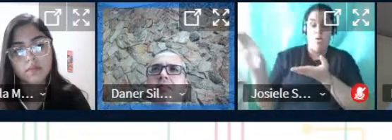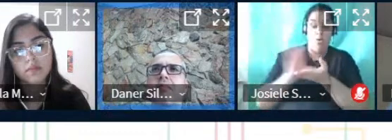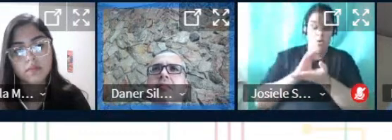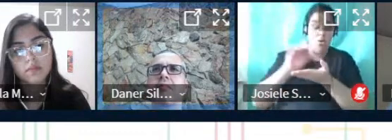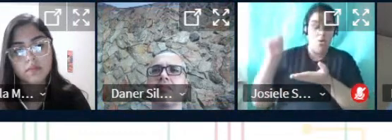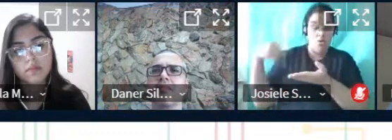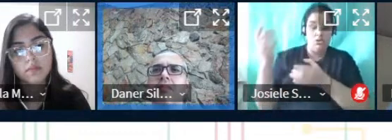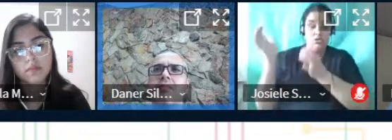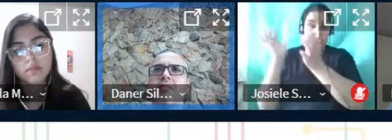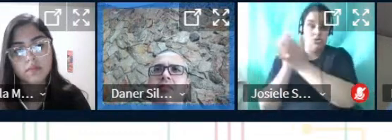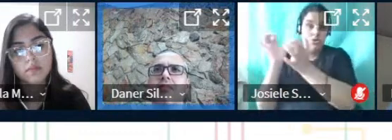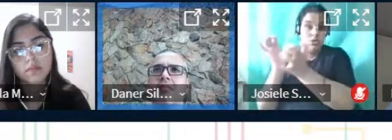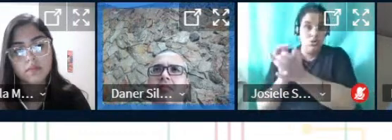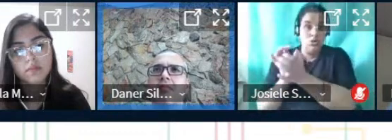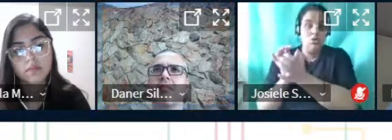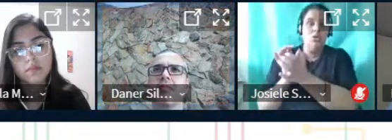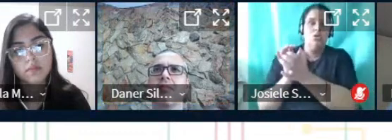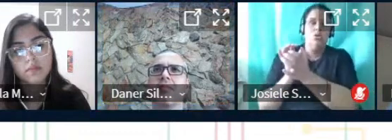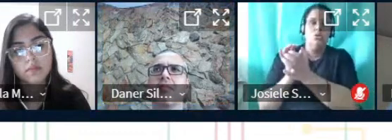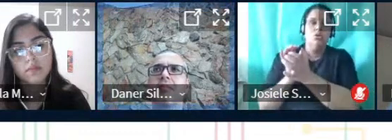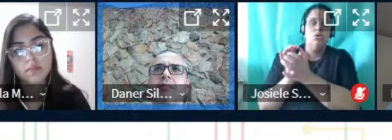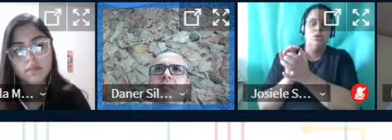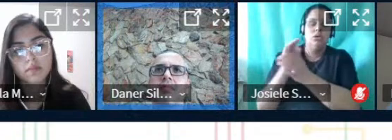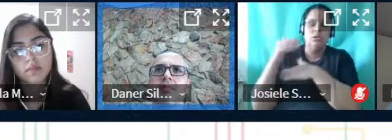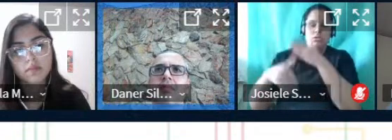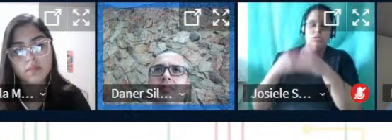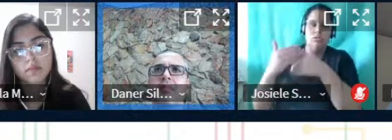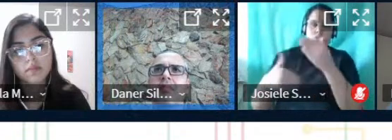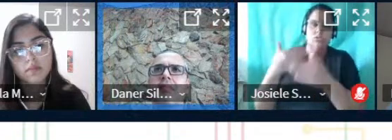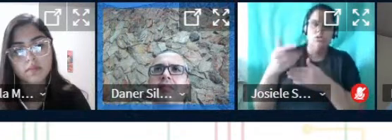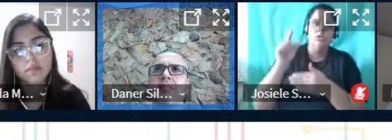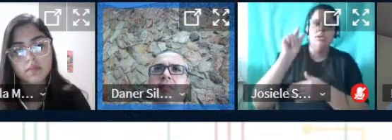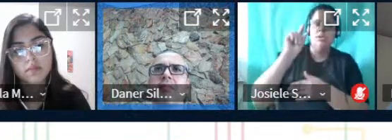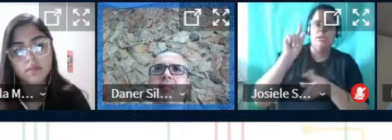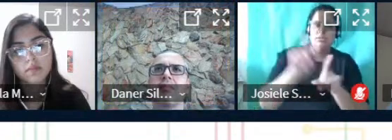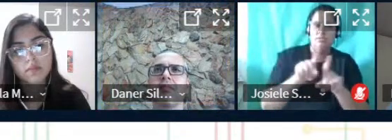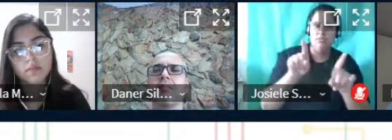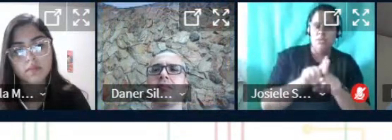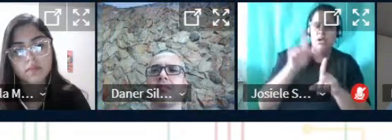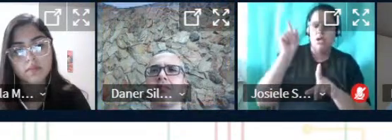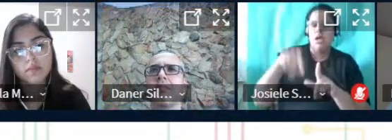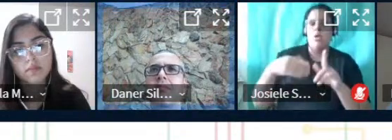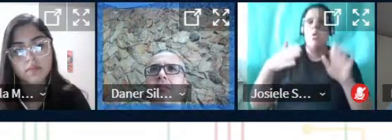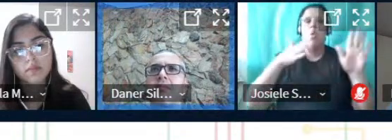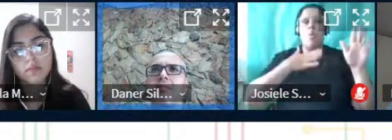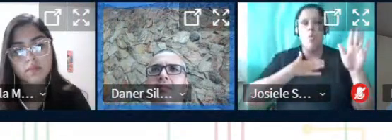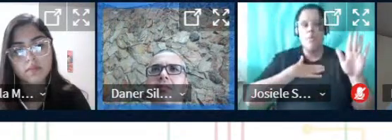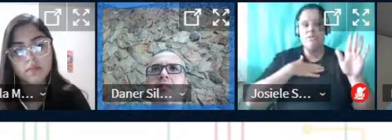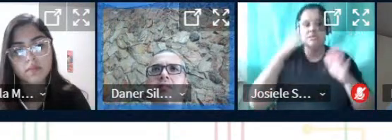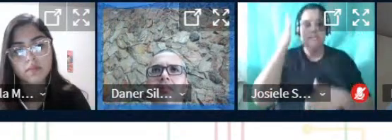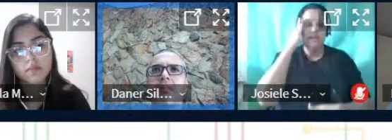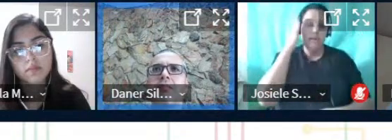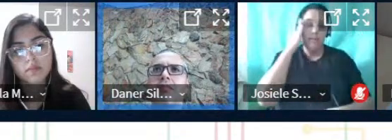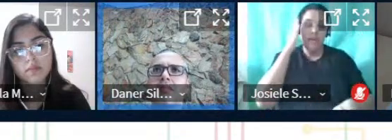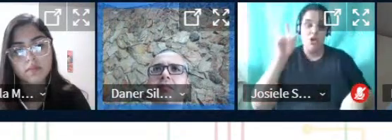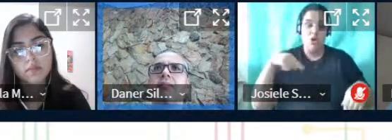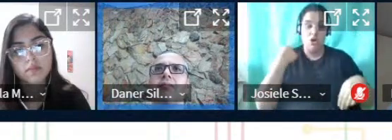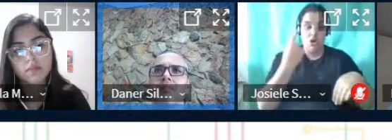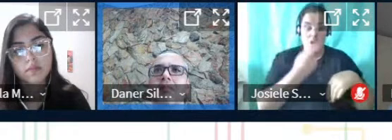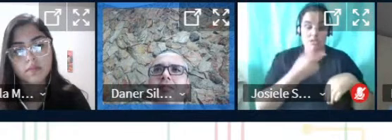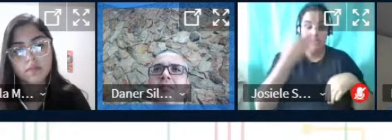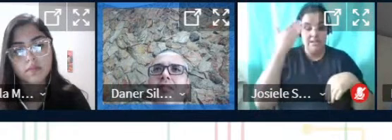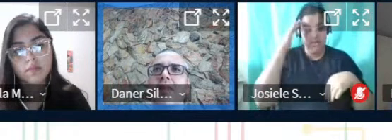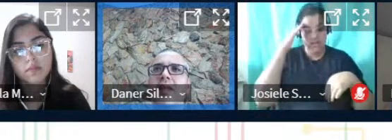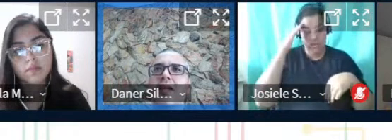colegas venham a desenvolver também é um compromisso de saber que os nossos saberes